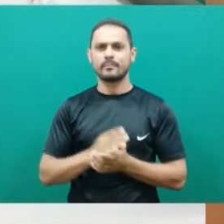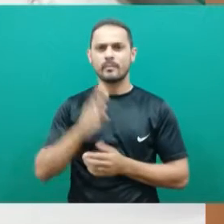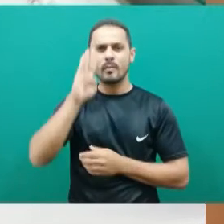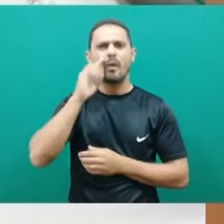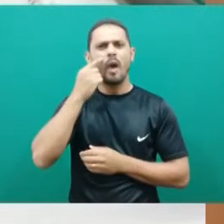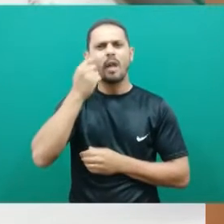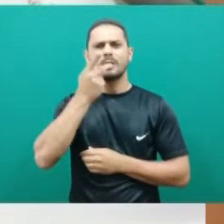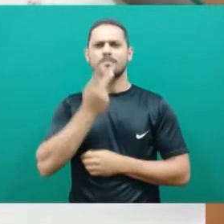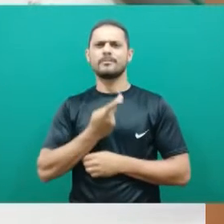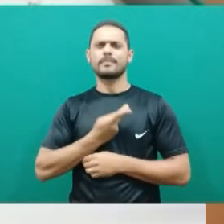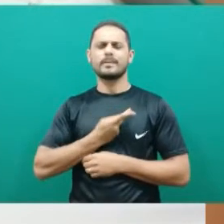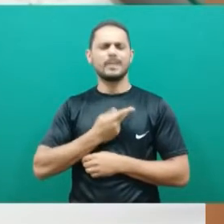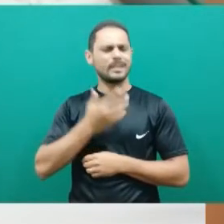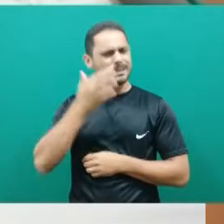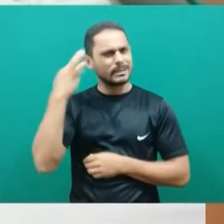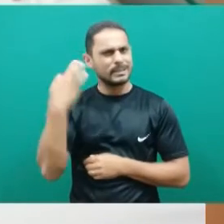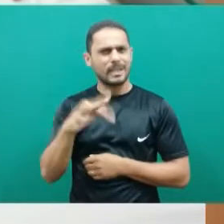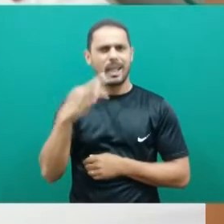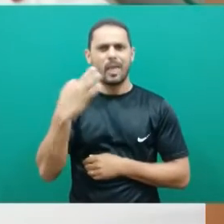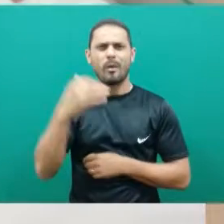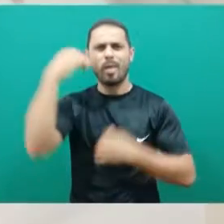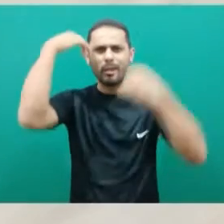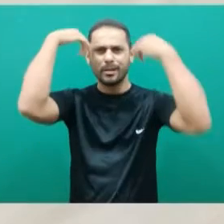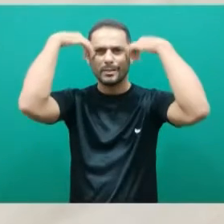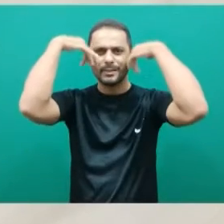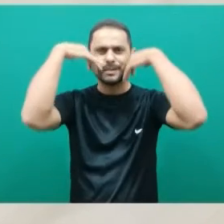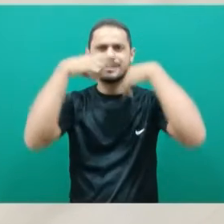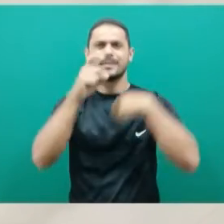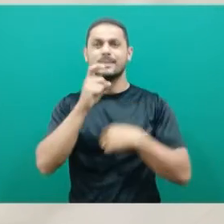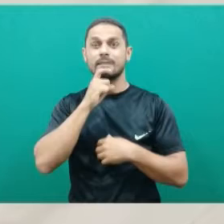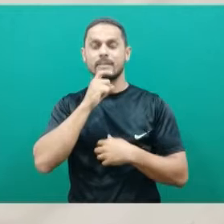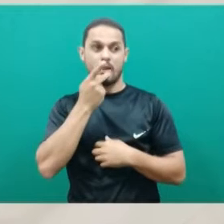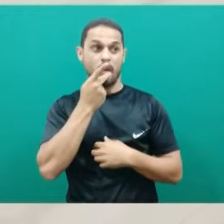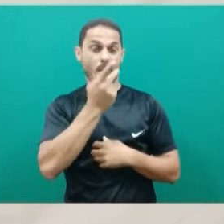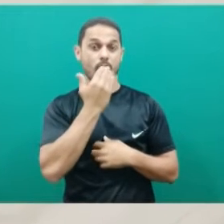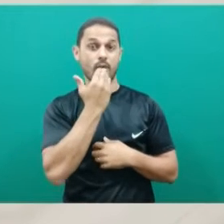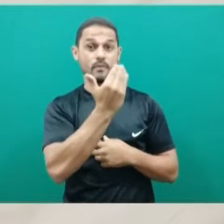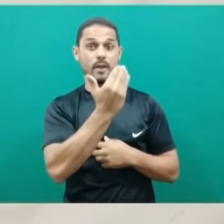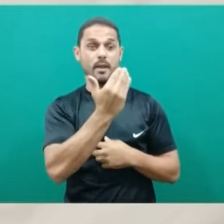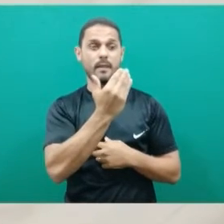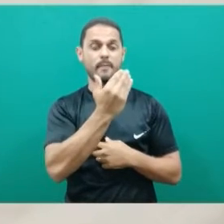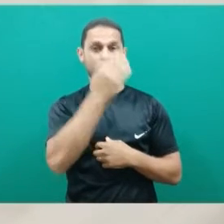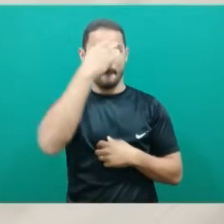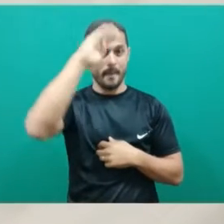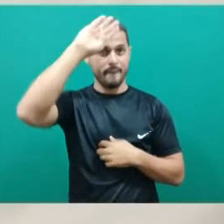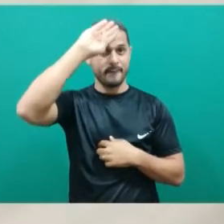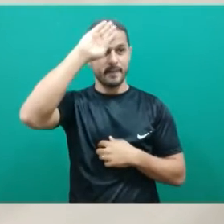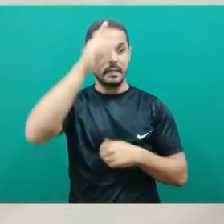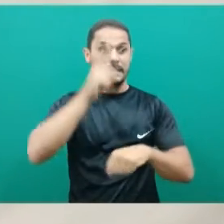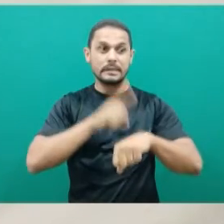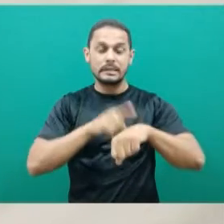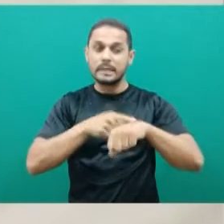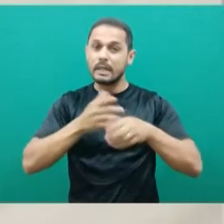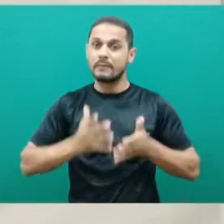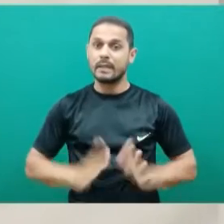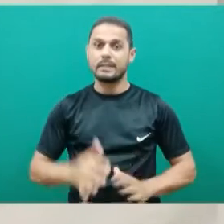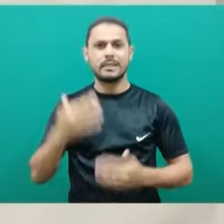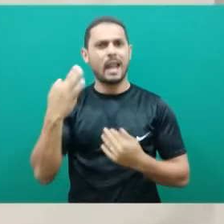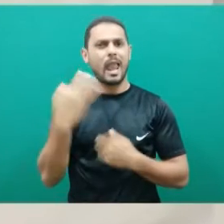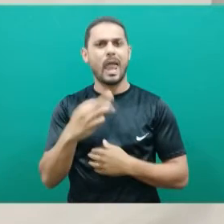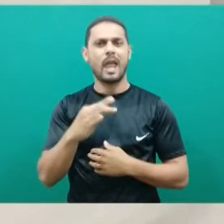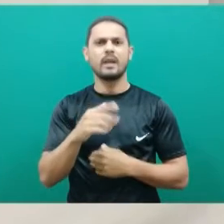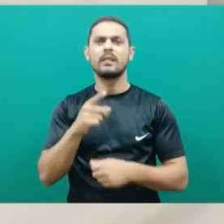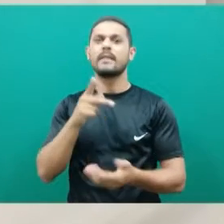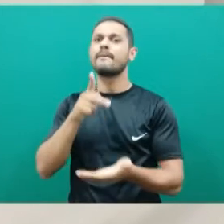quando ela falou assim, olha, eu estou com muita dor, estou suando frio, aí eu falei para a enfermeira, olha, está na hora, porque vai nascer e ela está sendo estimulador.